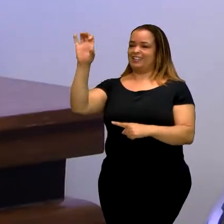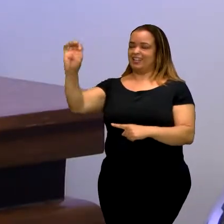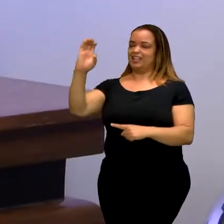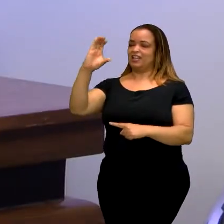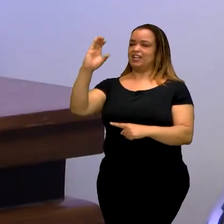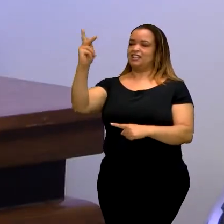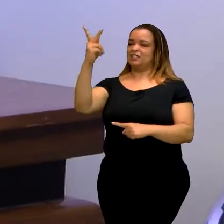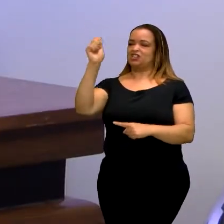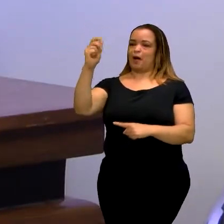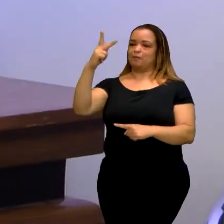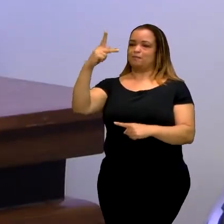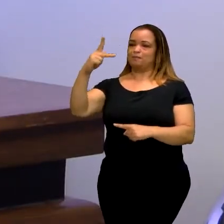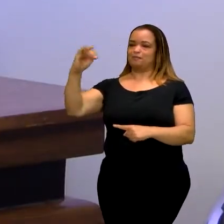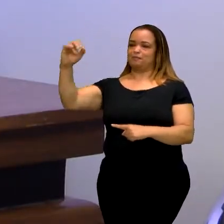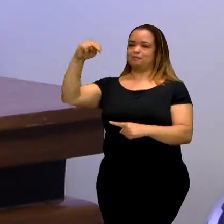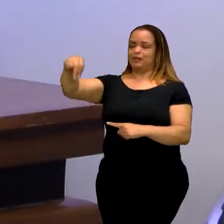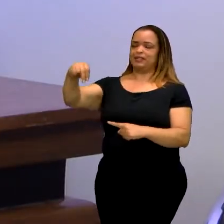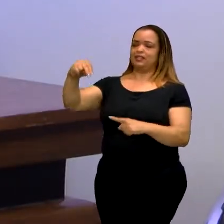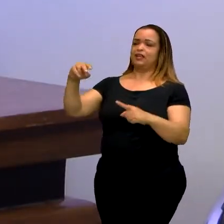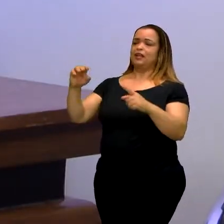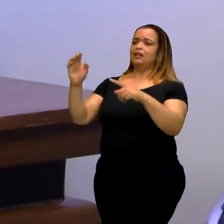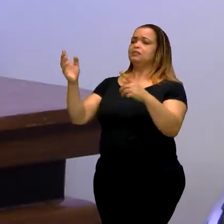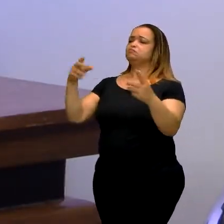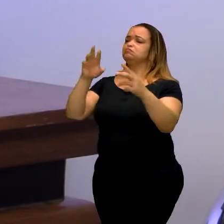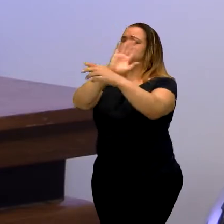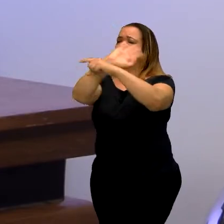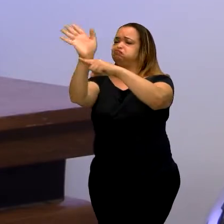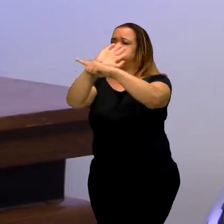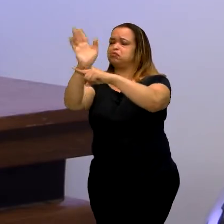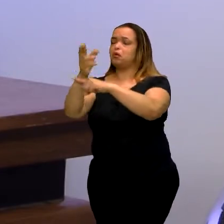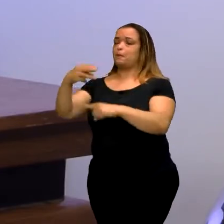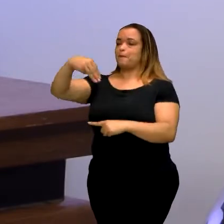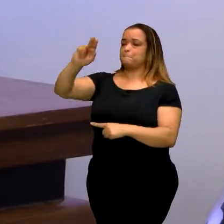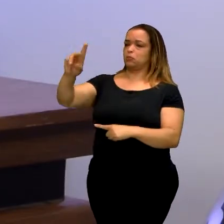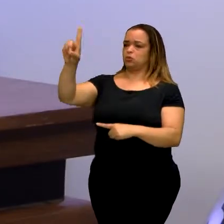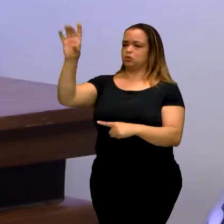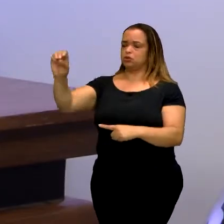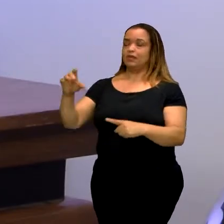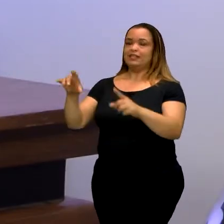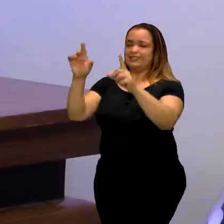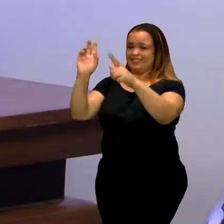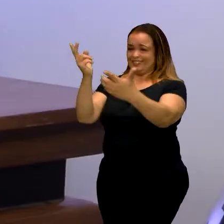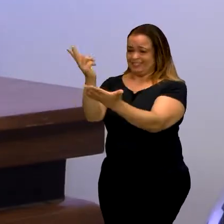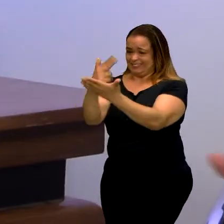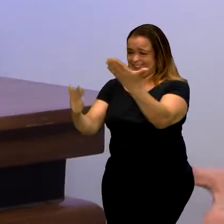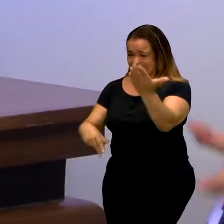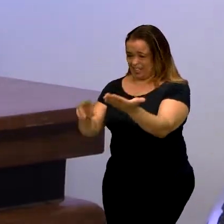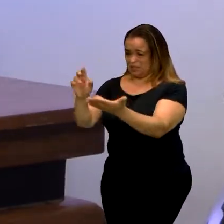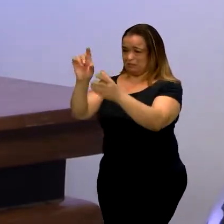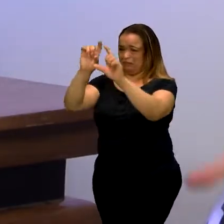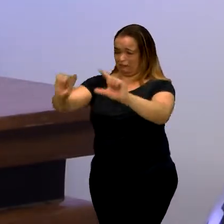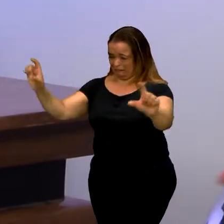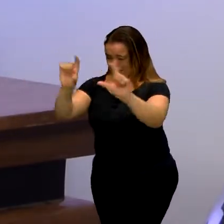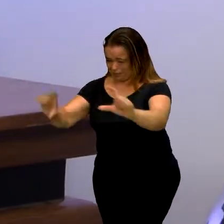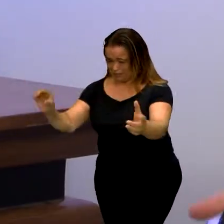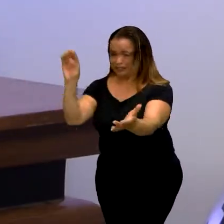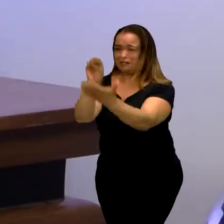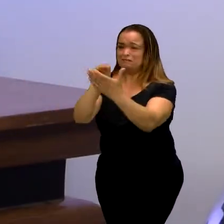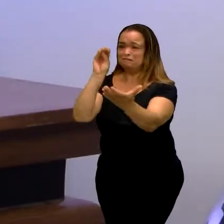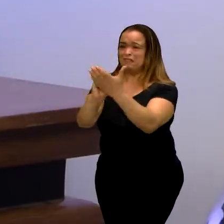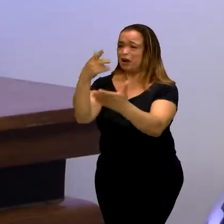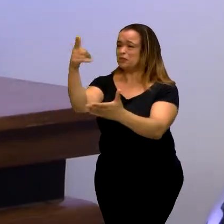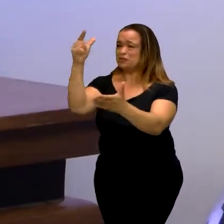nós, crianças surdas. Desenho animado, eu não entendo. Porque não tem legenda, não tem libra. Não tem.